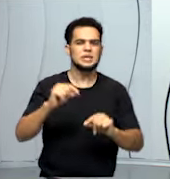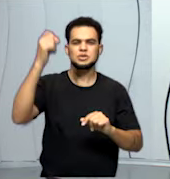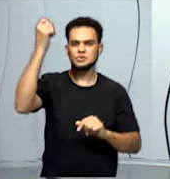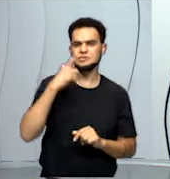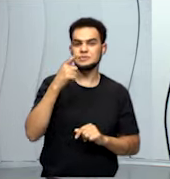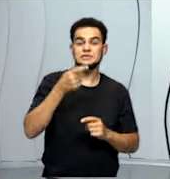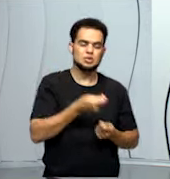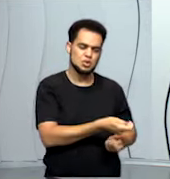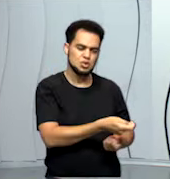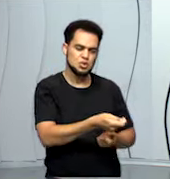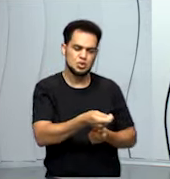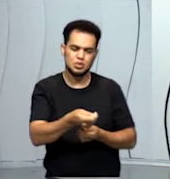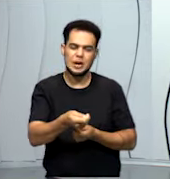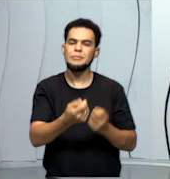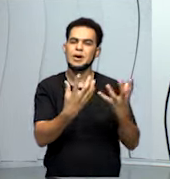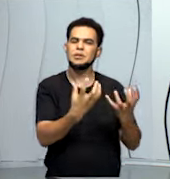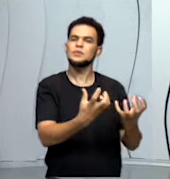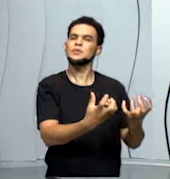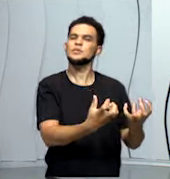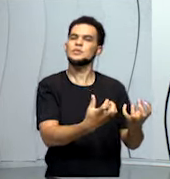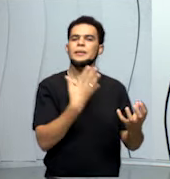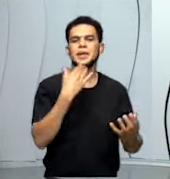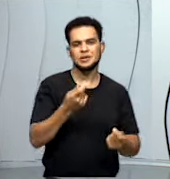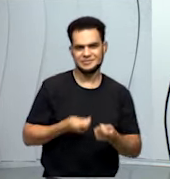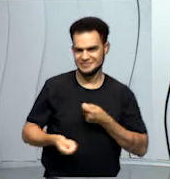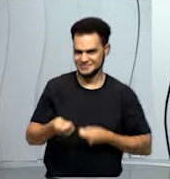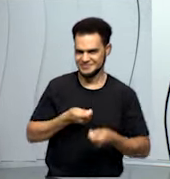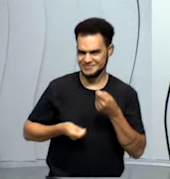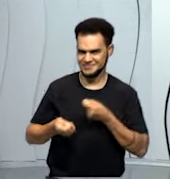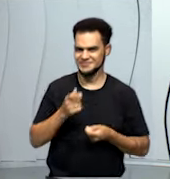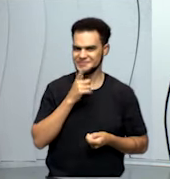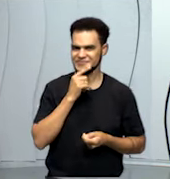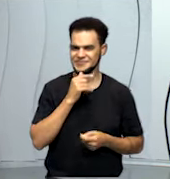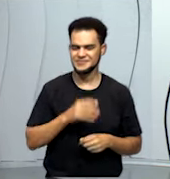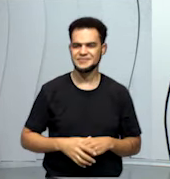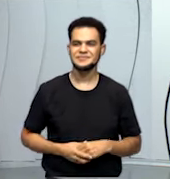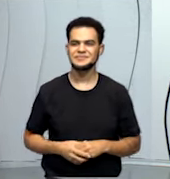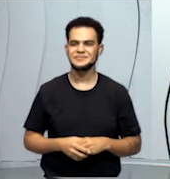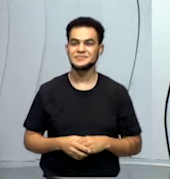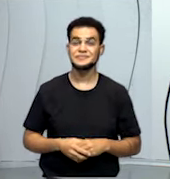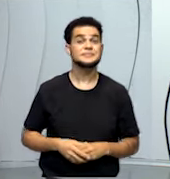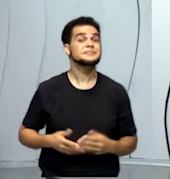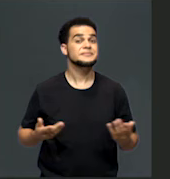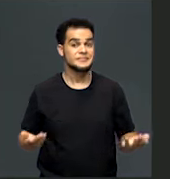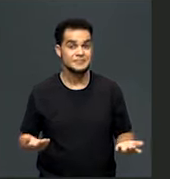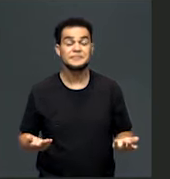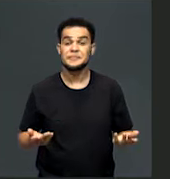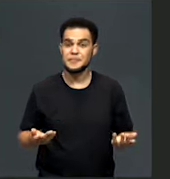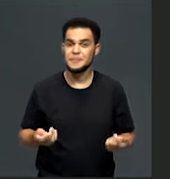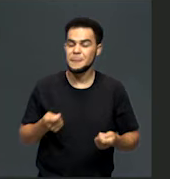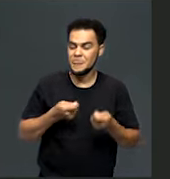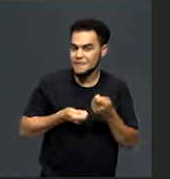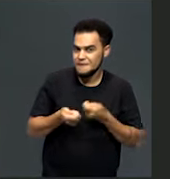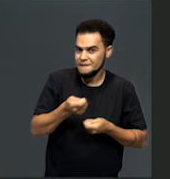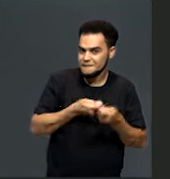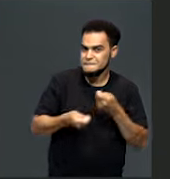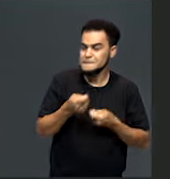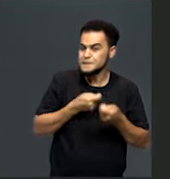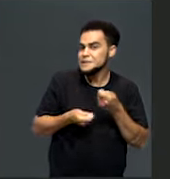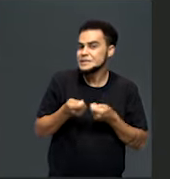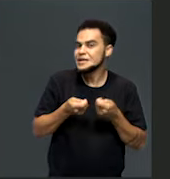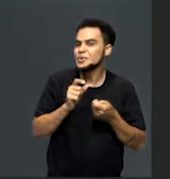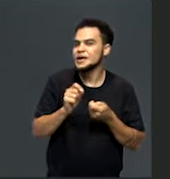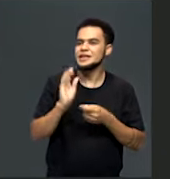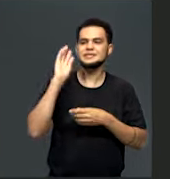consegue economizar água. Essas são maneiras de economizar água no nosso ambiente doméstico,